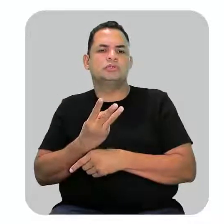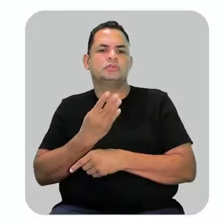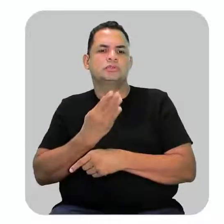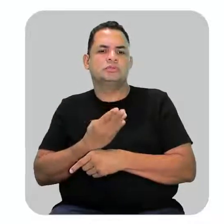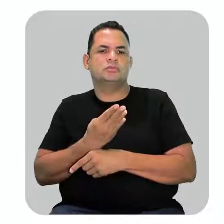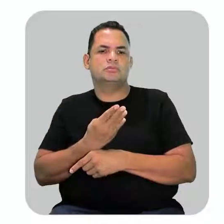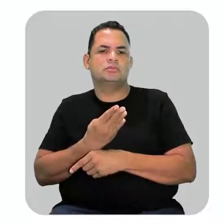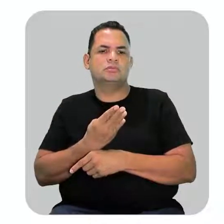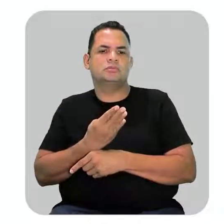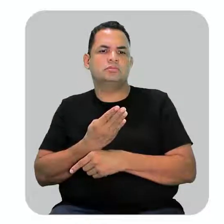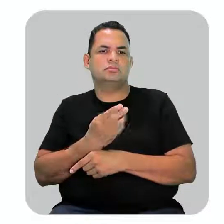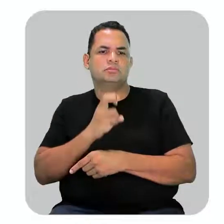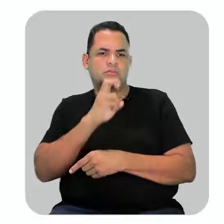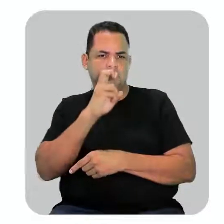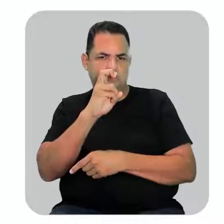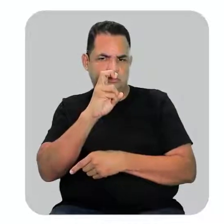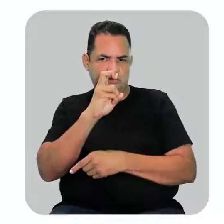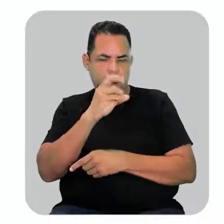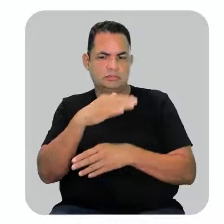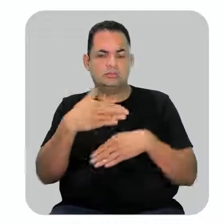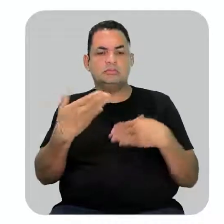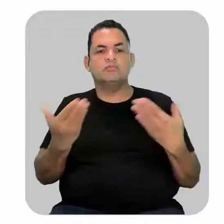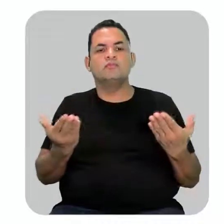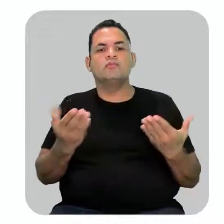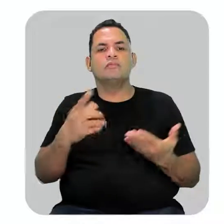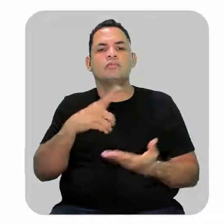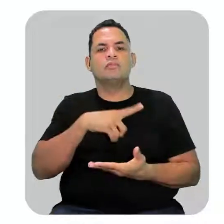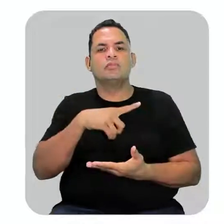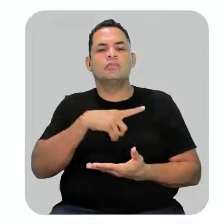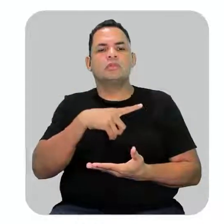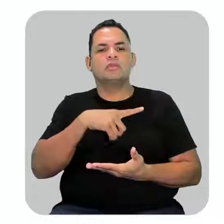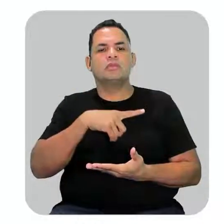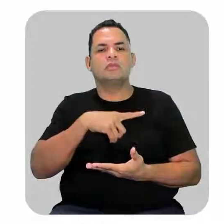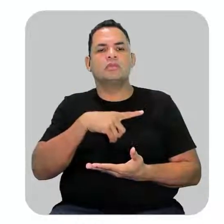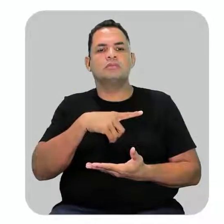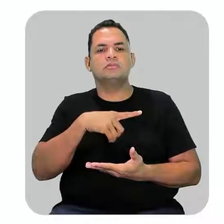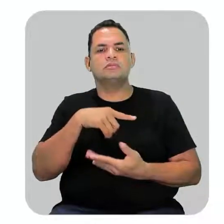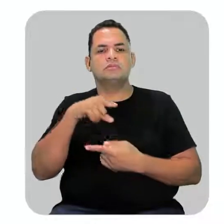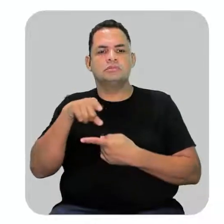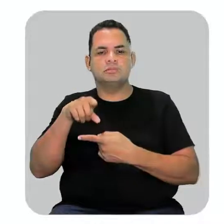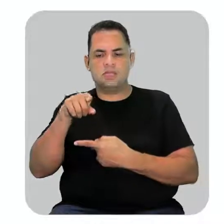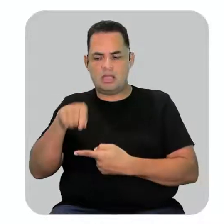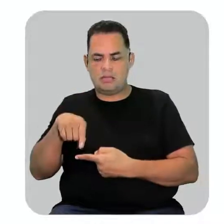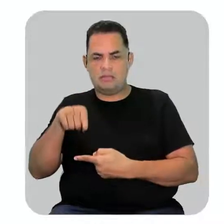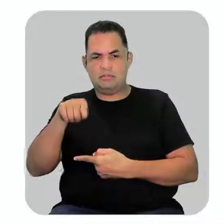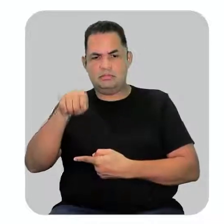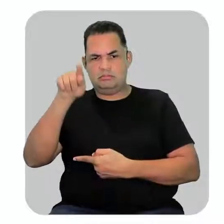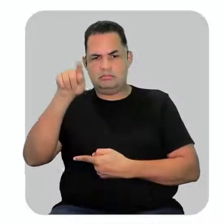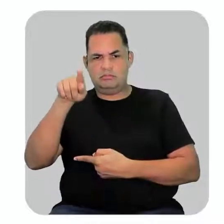4, 5. E aí, eu teria essas ramificações aqui.